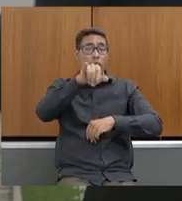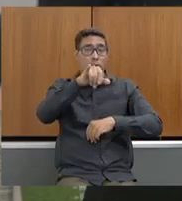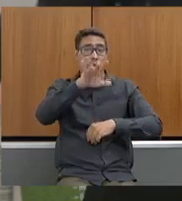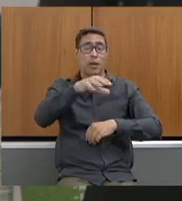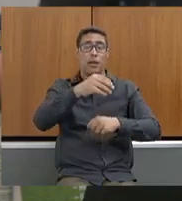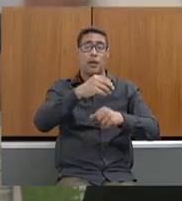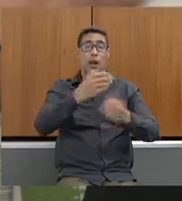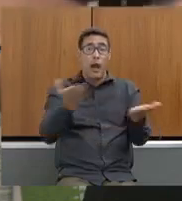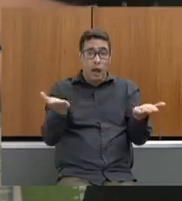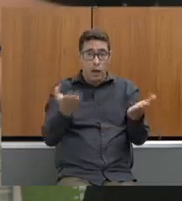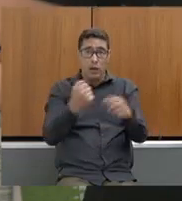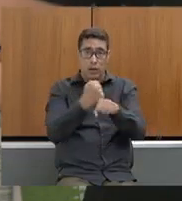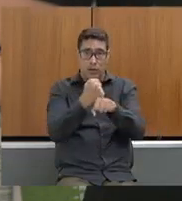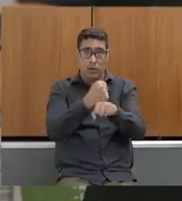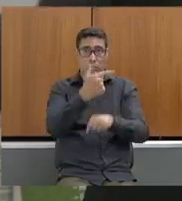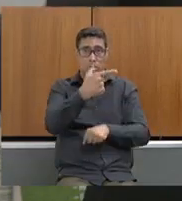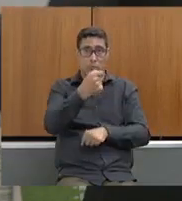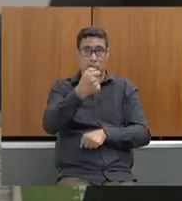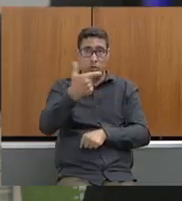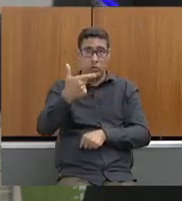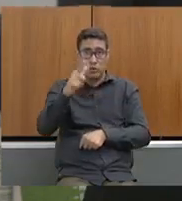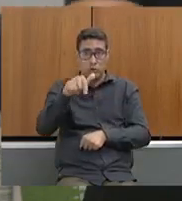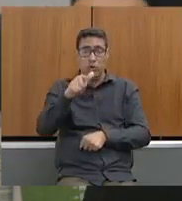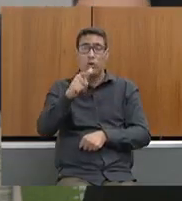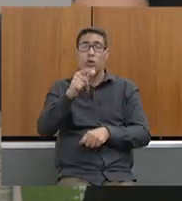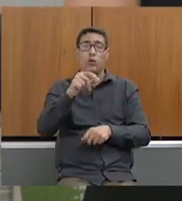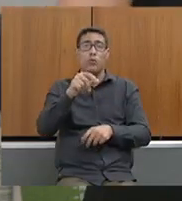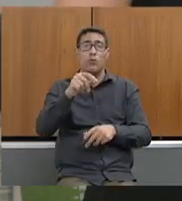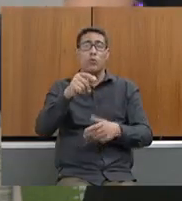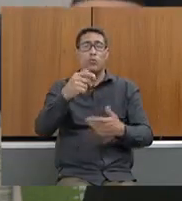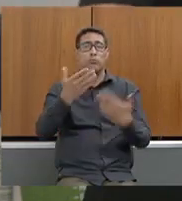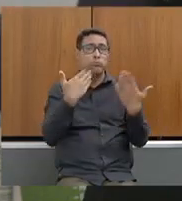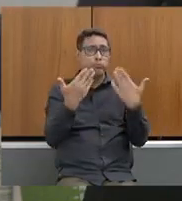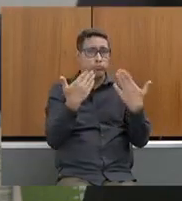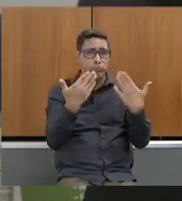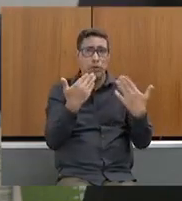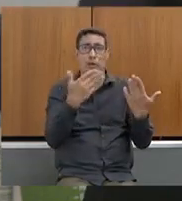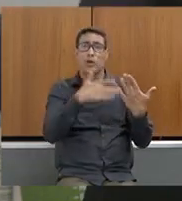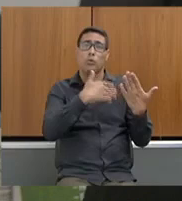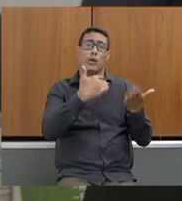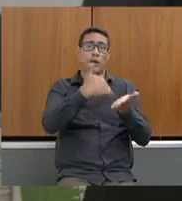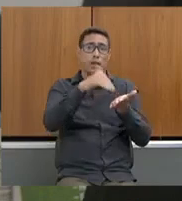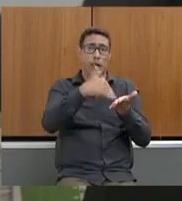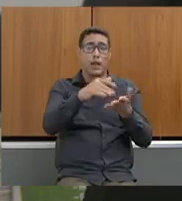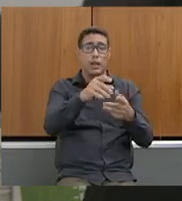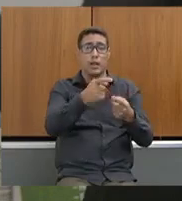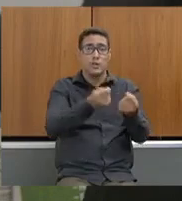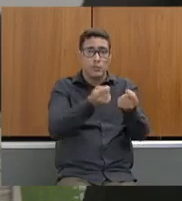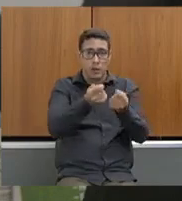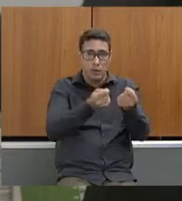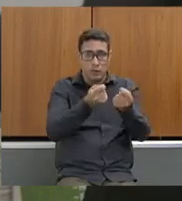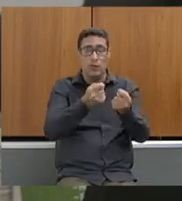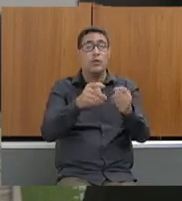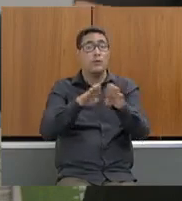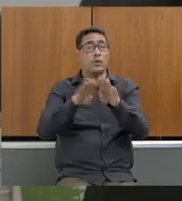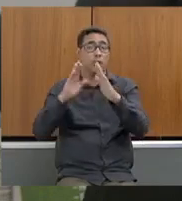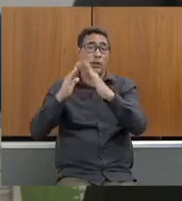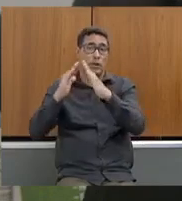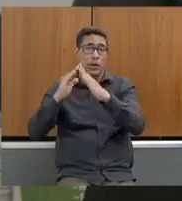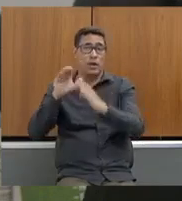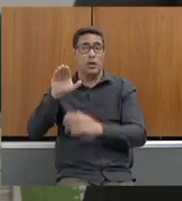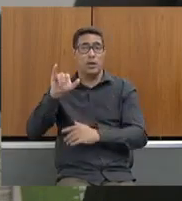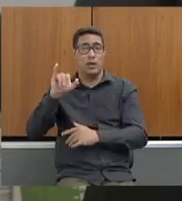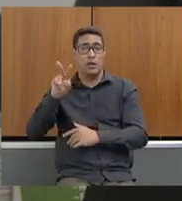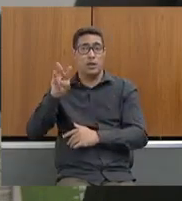este ano, um diálogo com a Secretaria de Planejamento e com a Casa Civil, juntamente